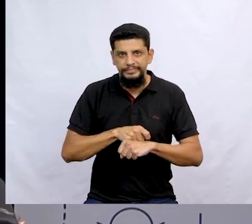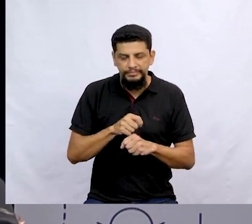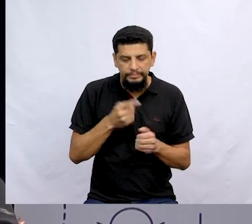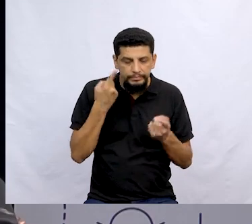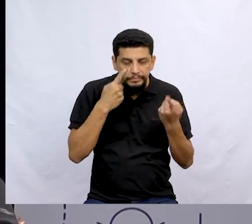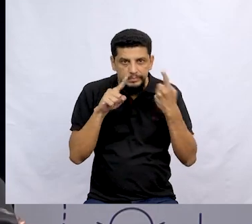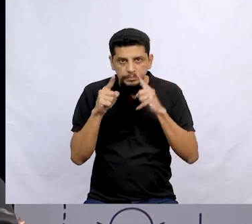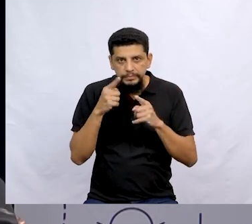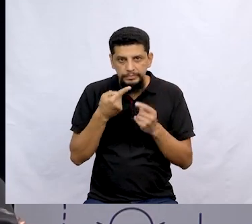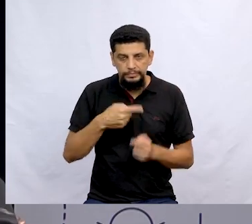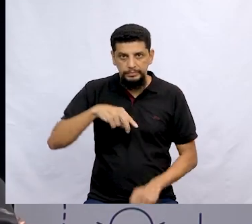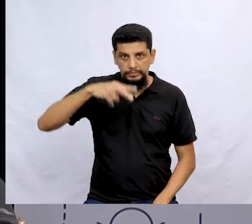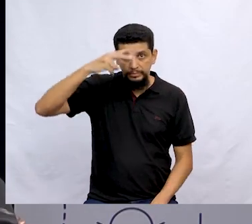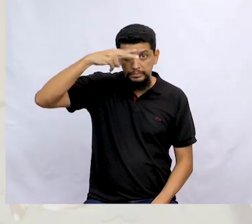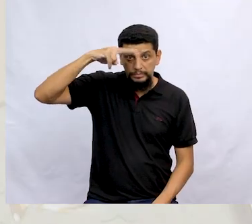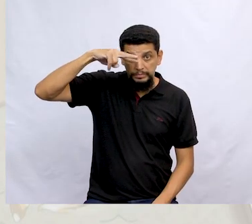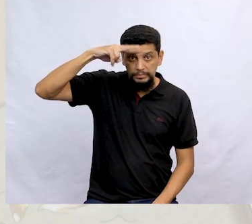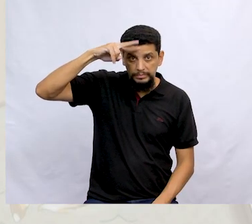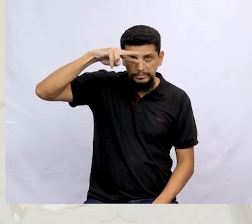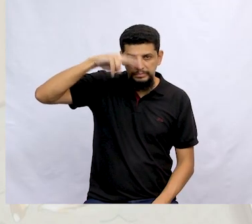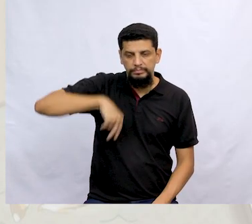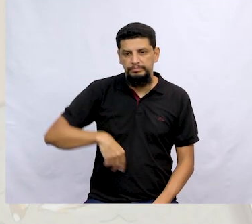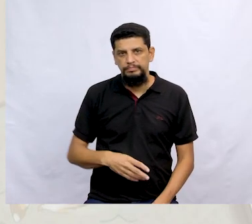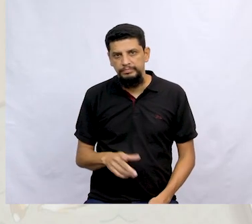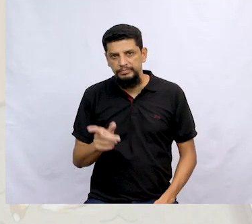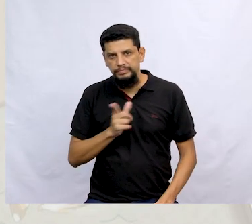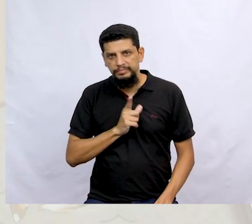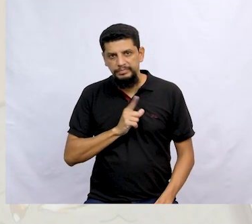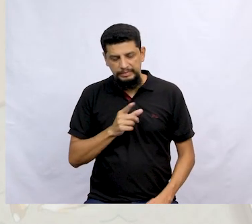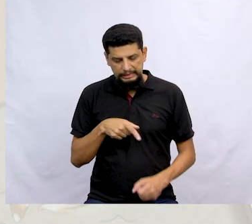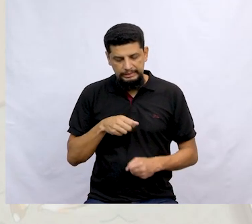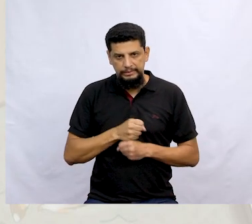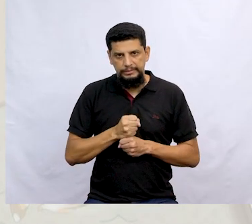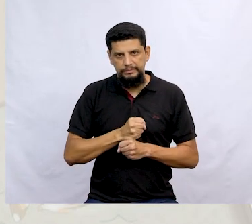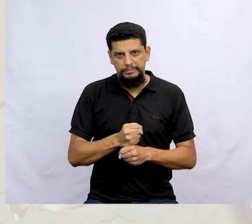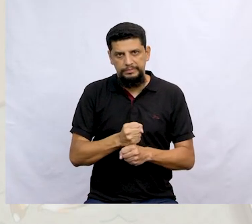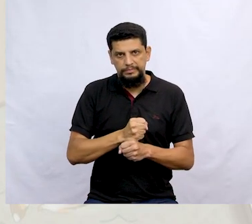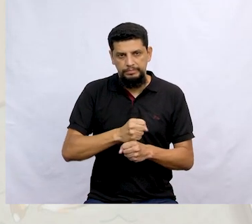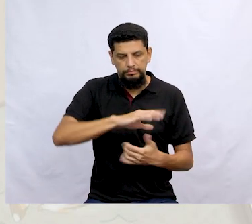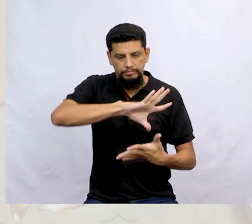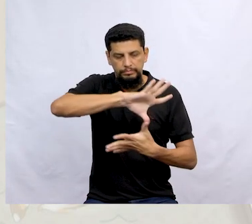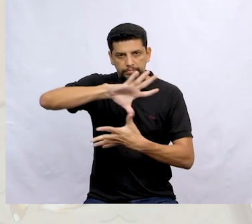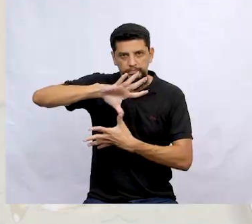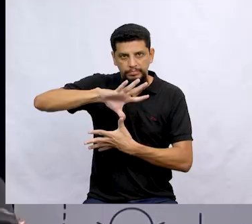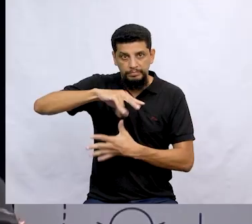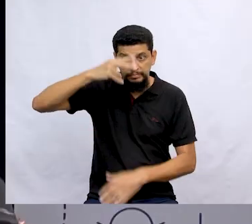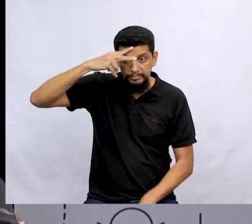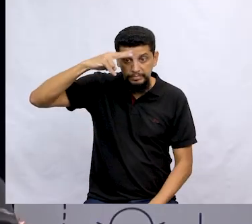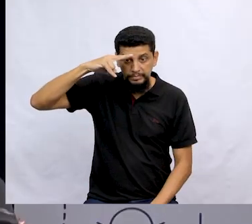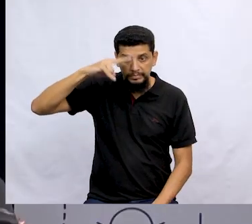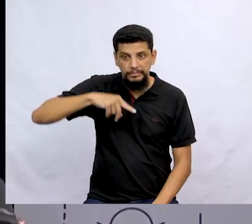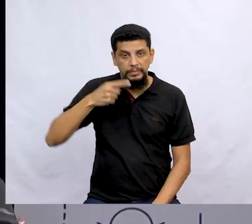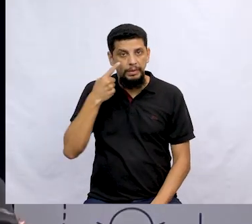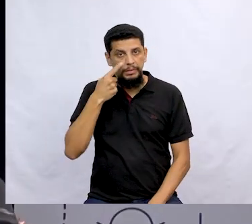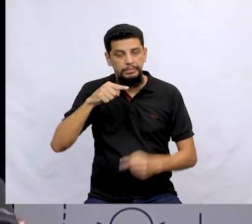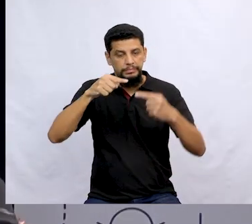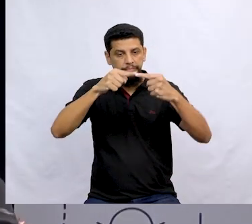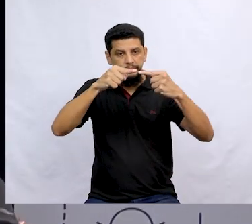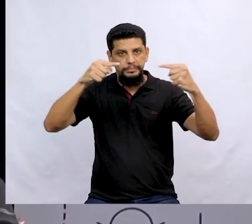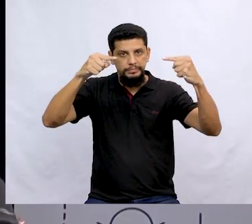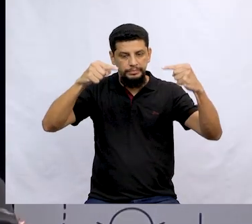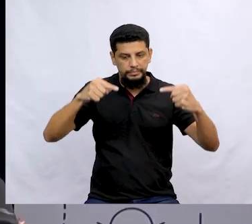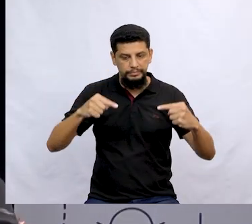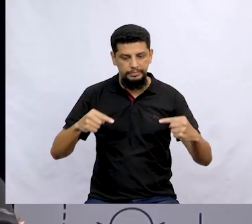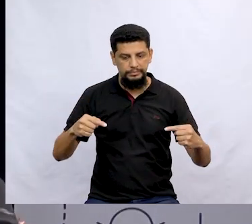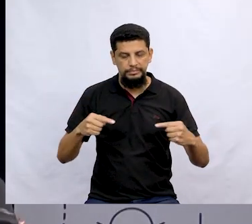explorar um pouquinho o mapa de histórias. Isso mesmo. Nós vamos ter este ano um mapa de histórias. Olha aqui ele, ó. E tem